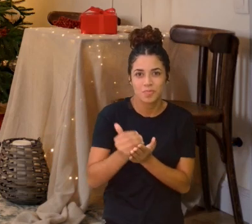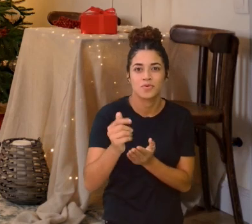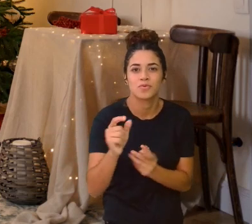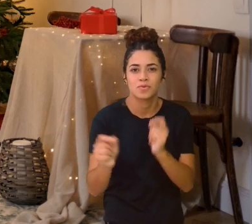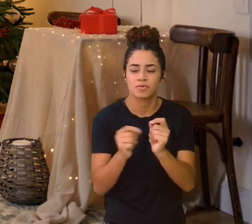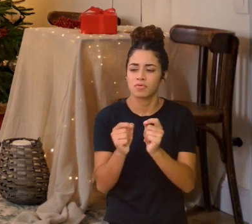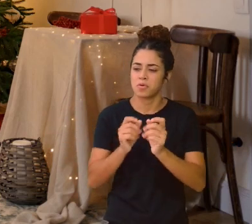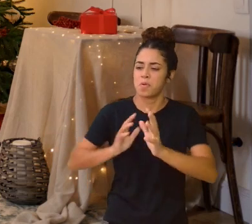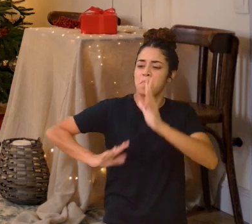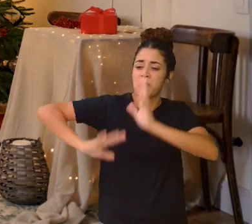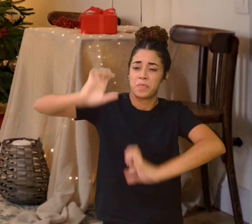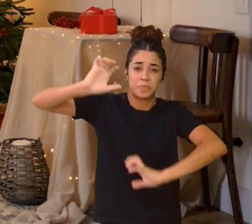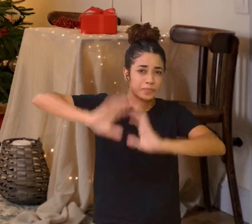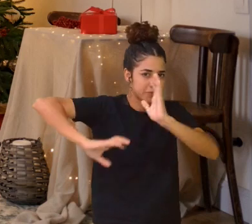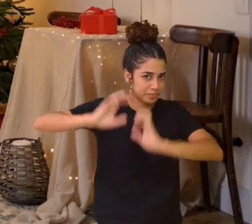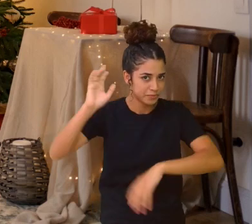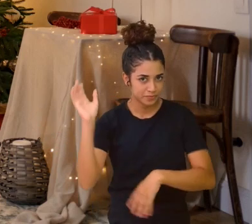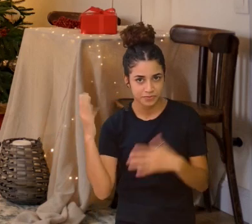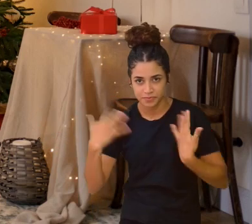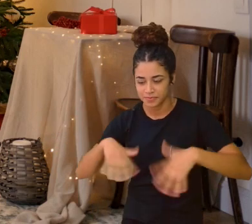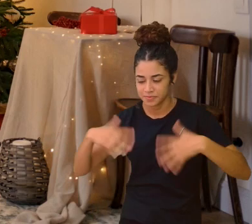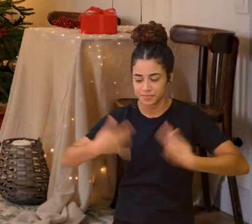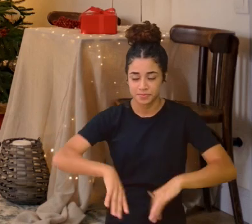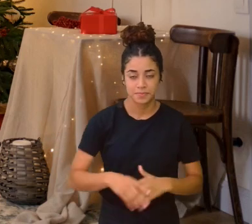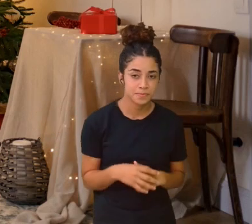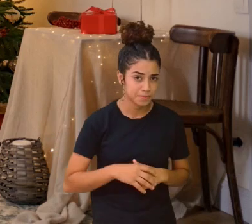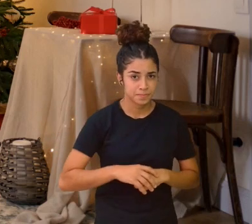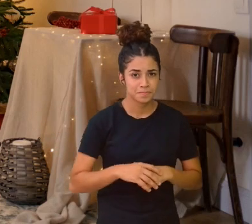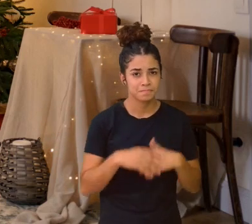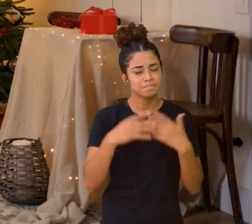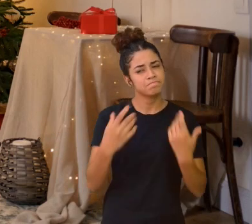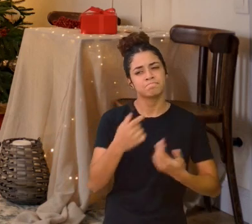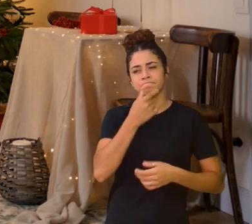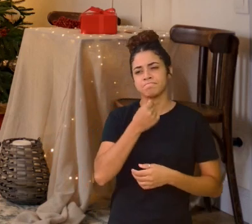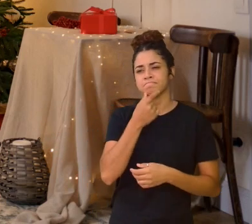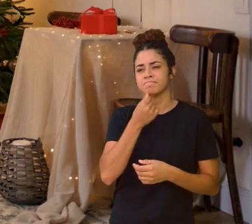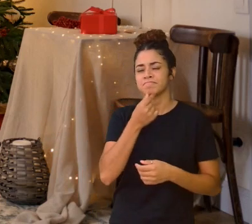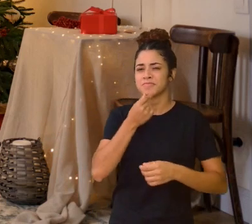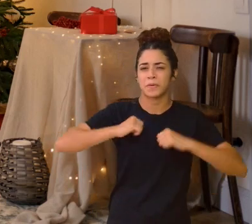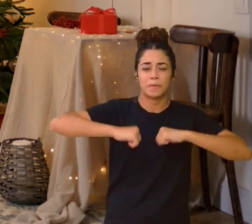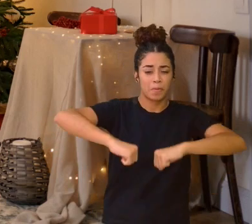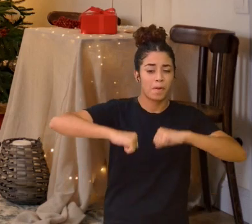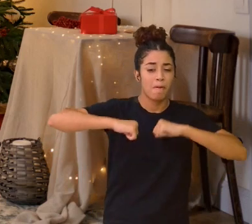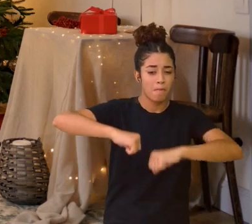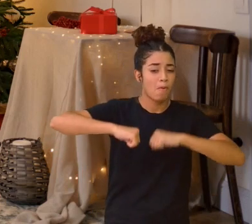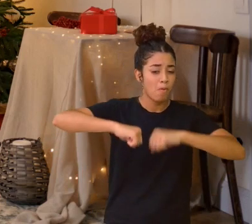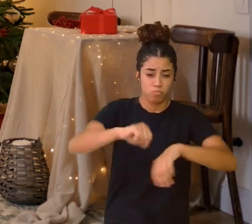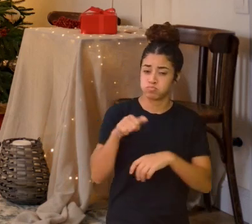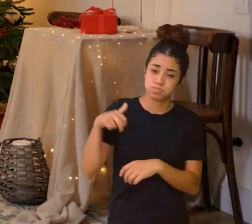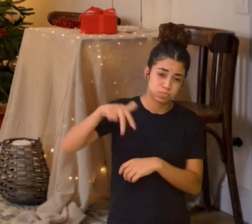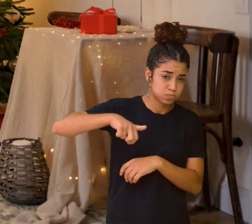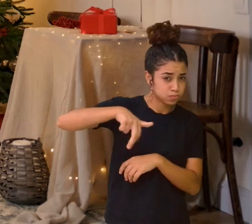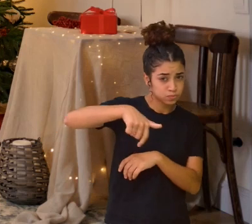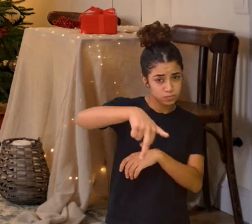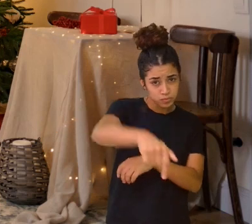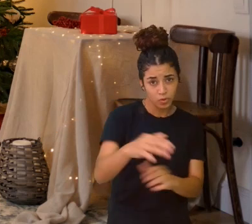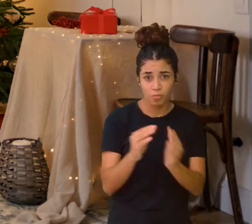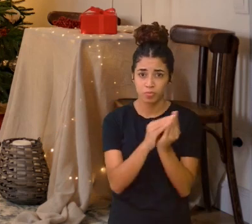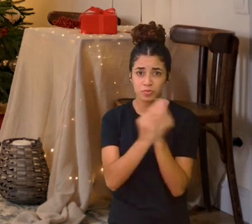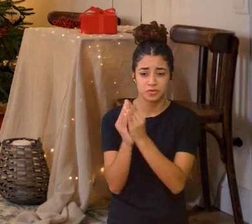conflito O menino foi correndo, o boneco ele